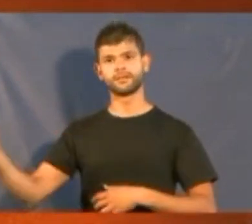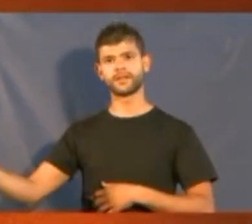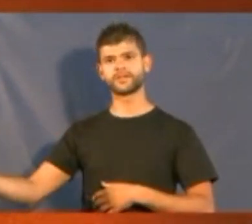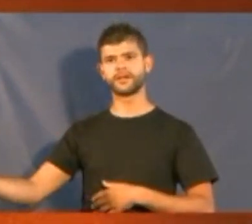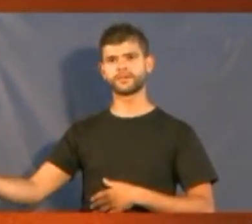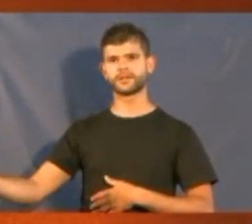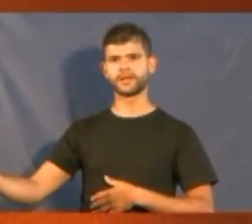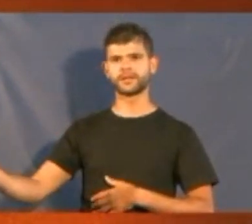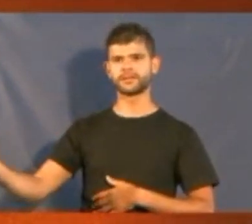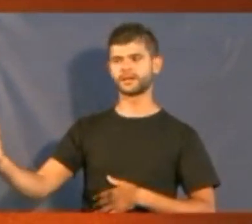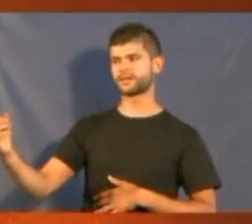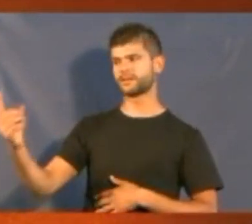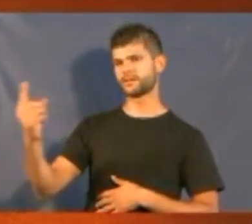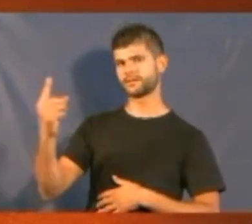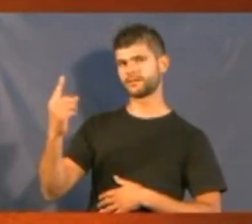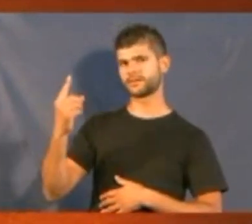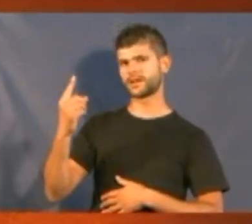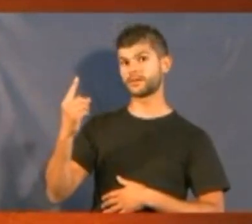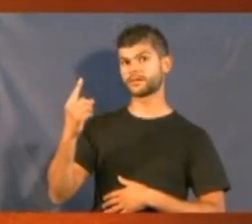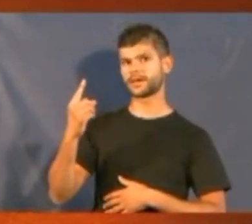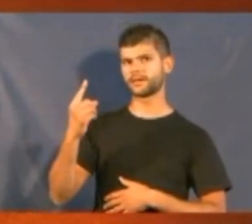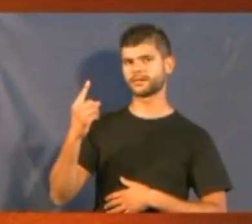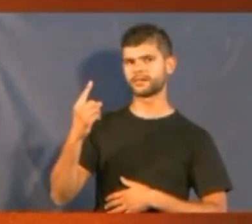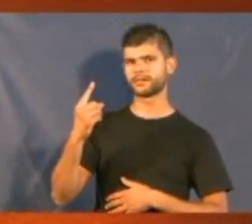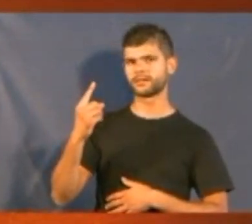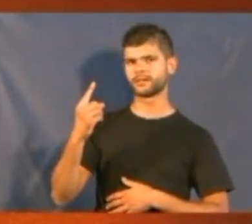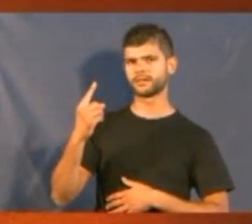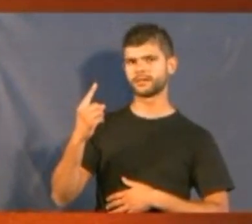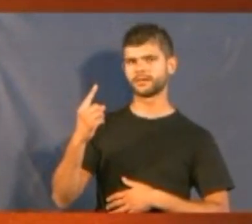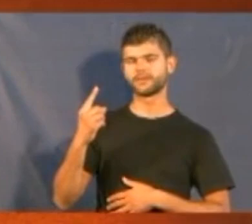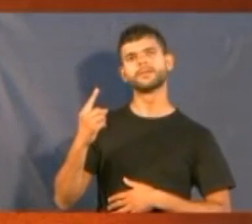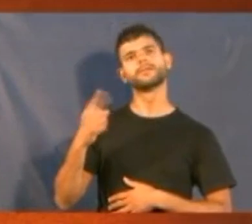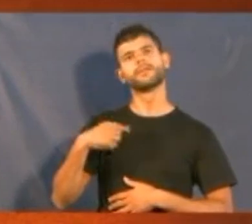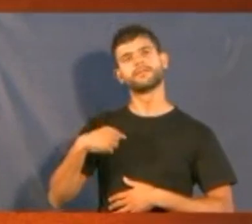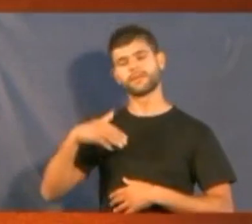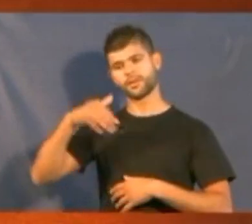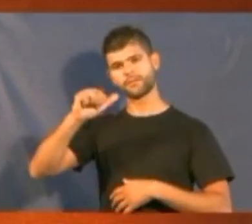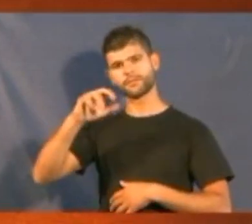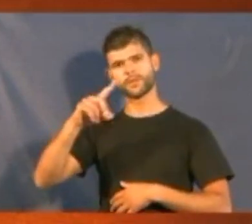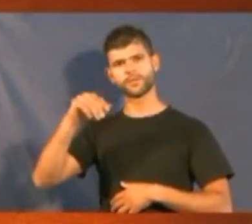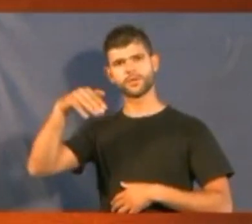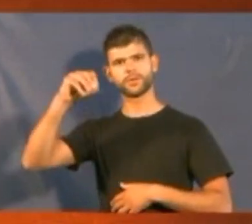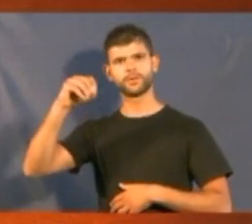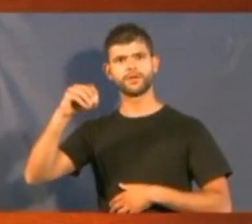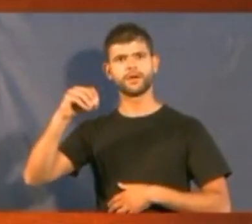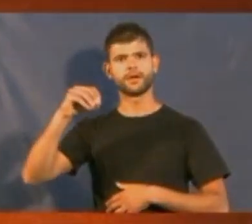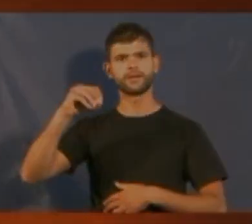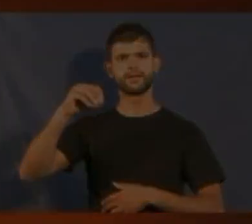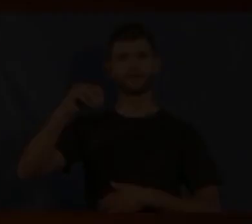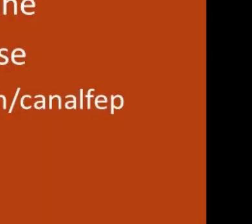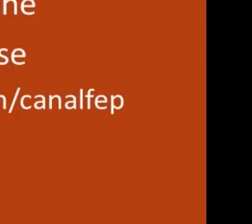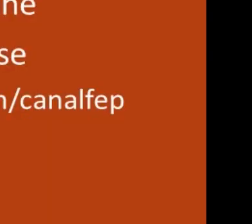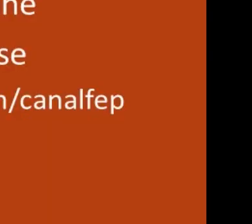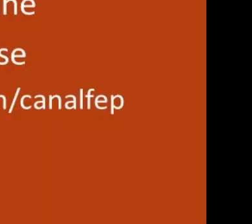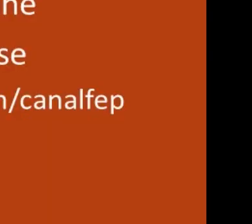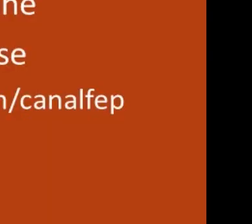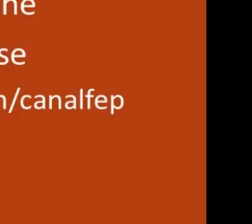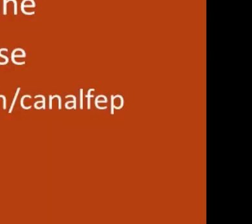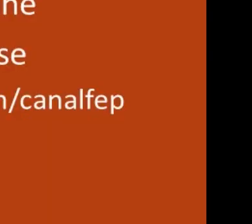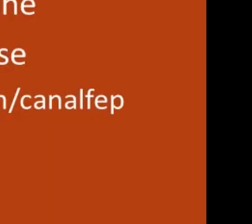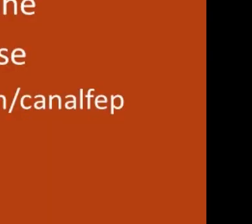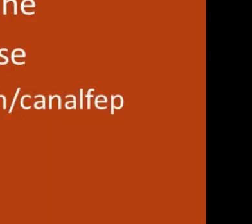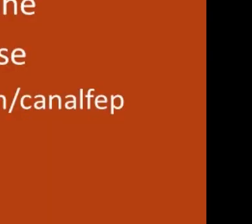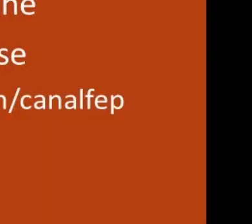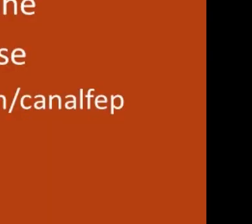a sala do digestivo. Eu digo, mas digeri o quê? Eu não comi quase nada. Eu